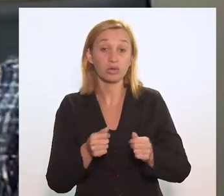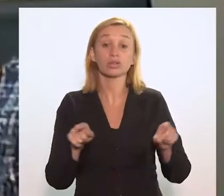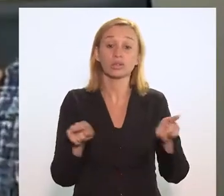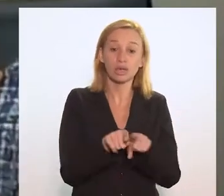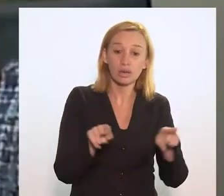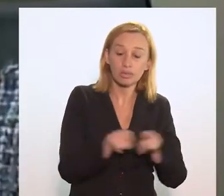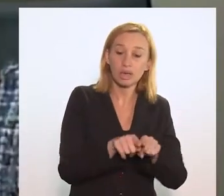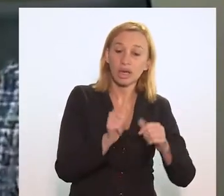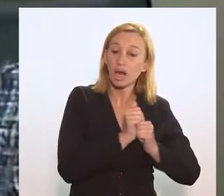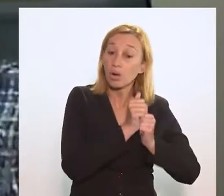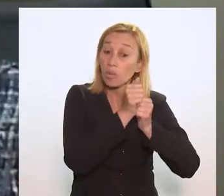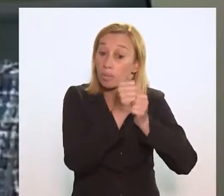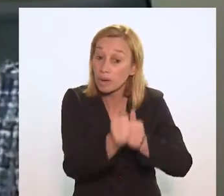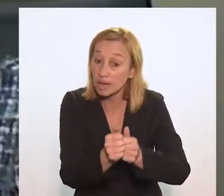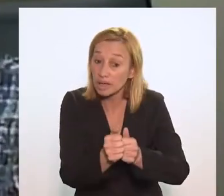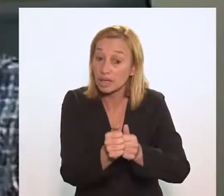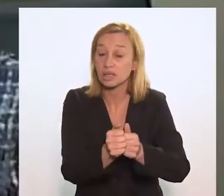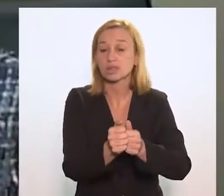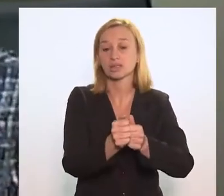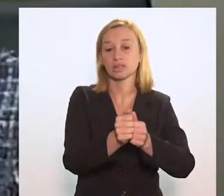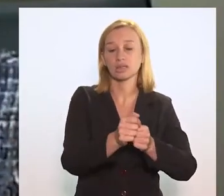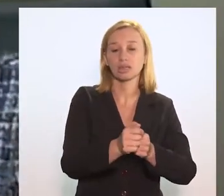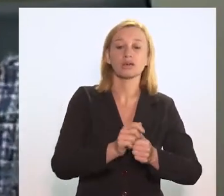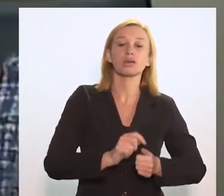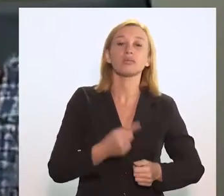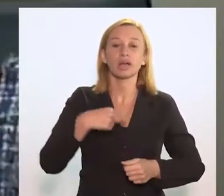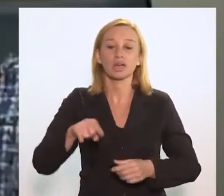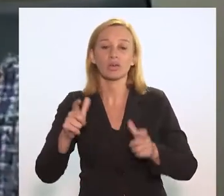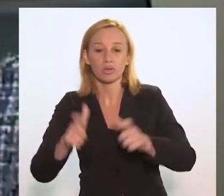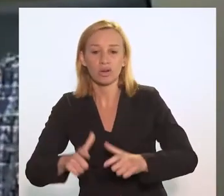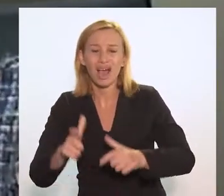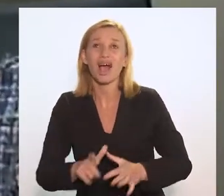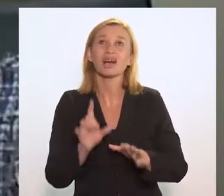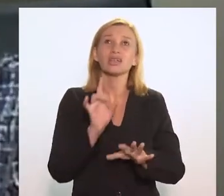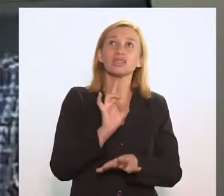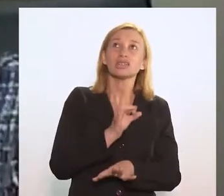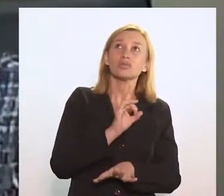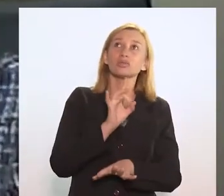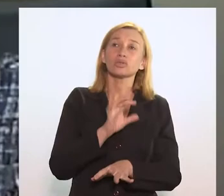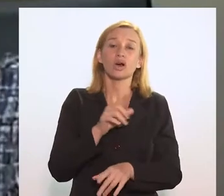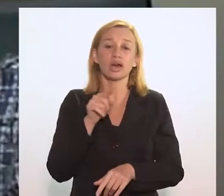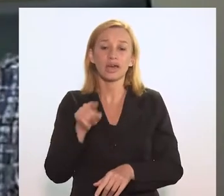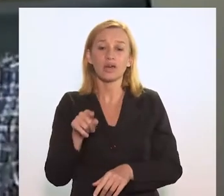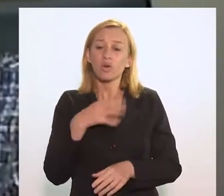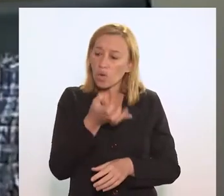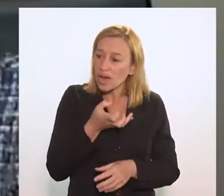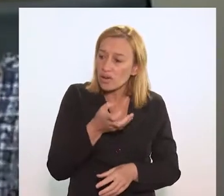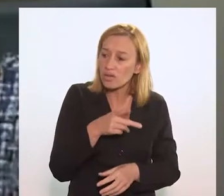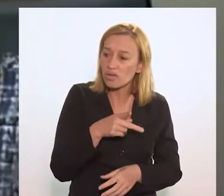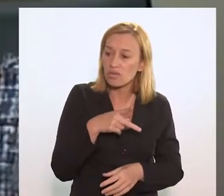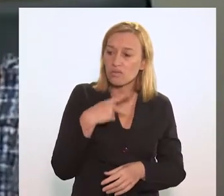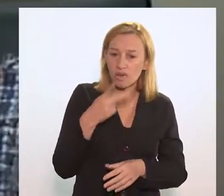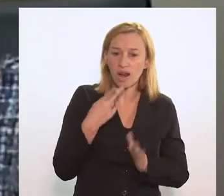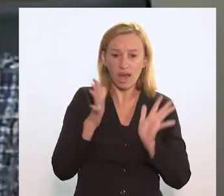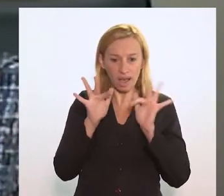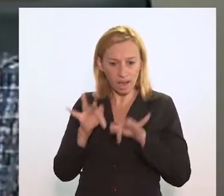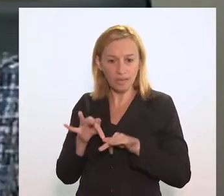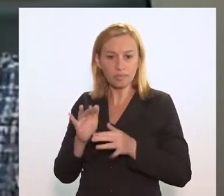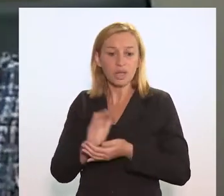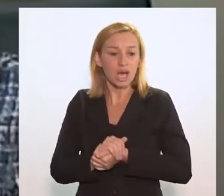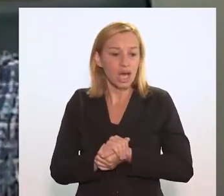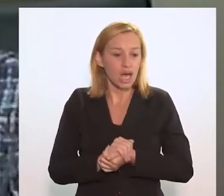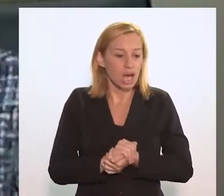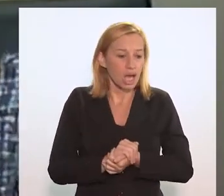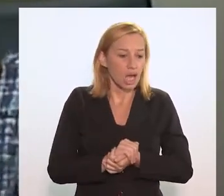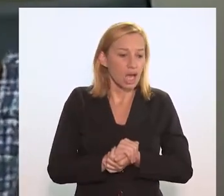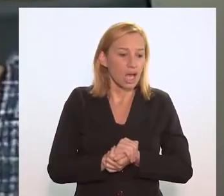também o acompanhante. Então, não basta ter, é exatamente aí que eu quero encerrar nesse